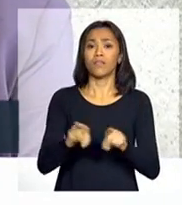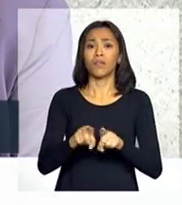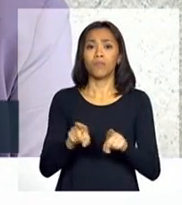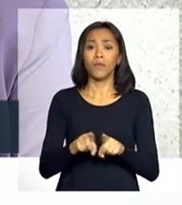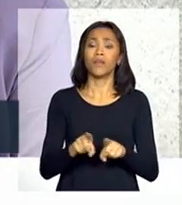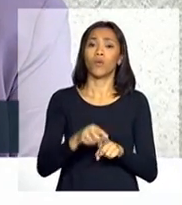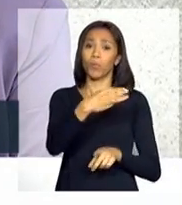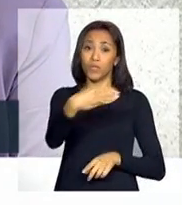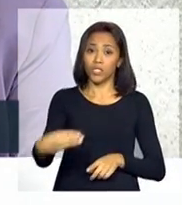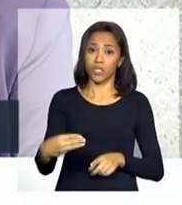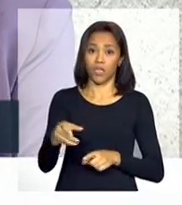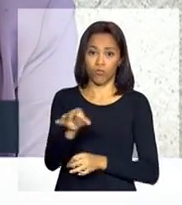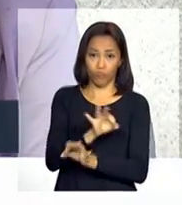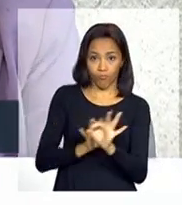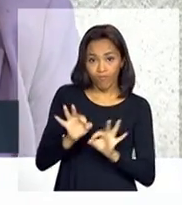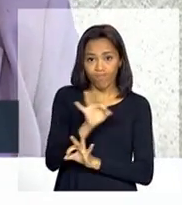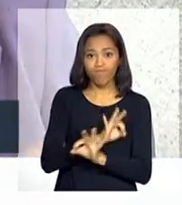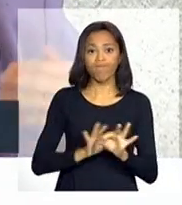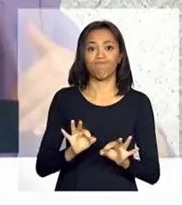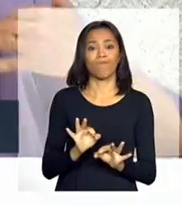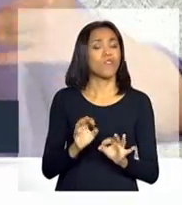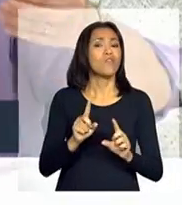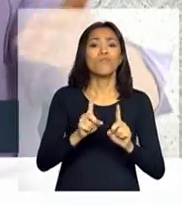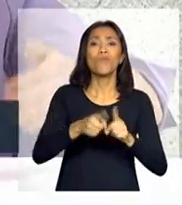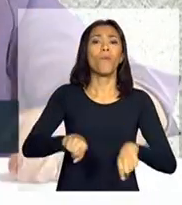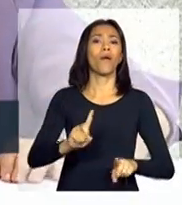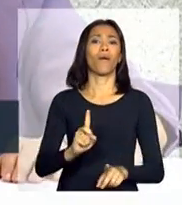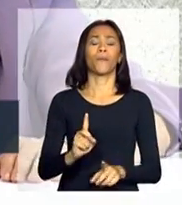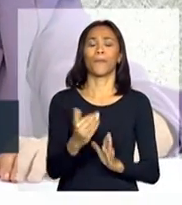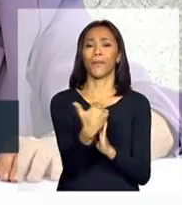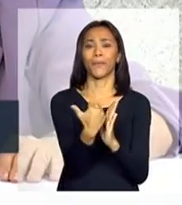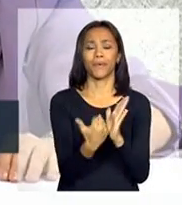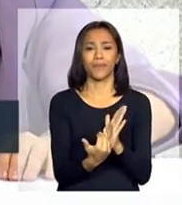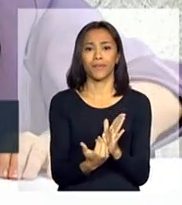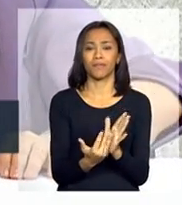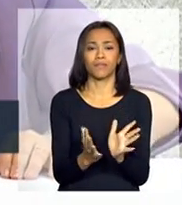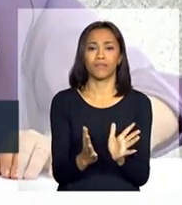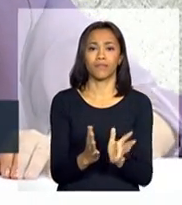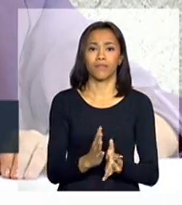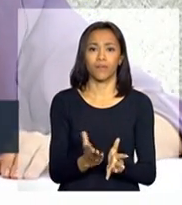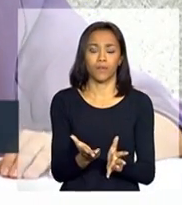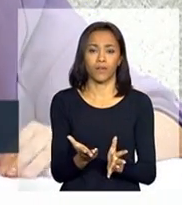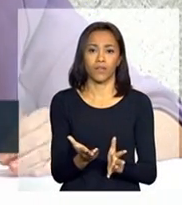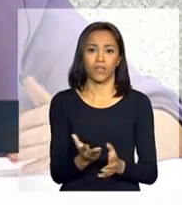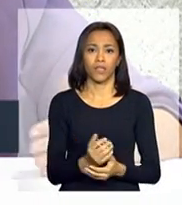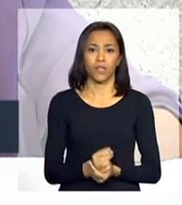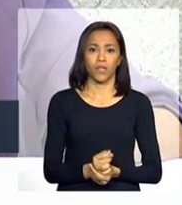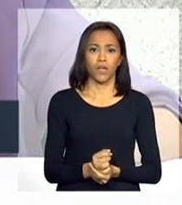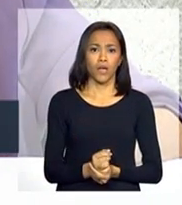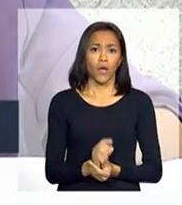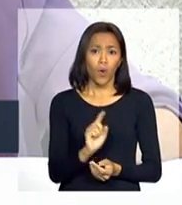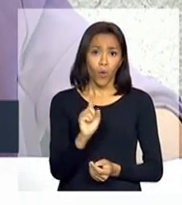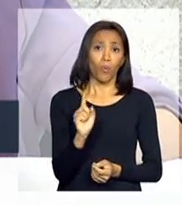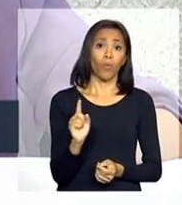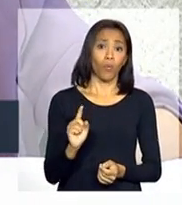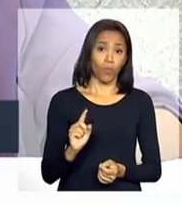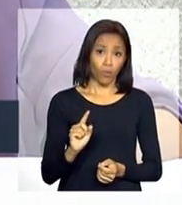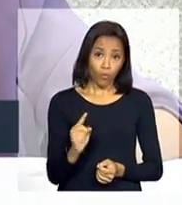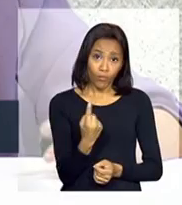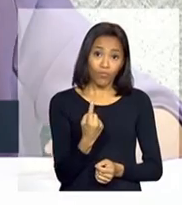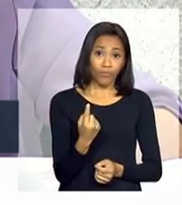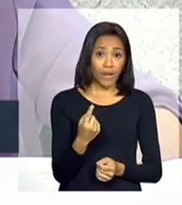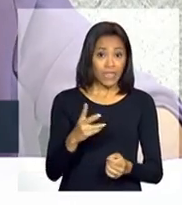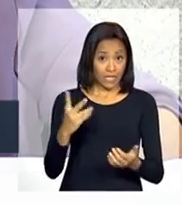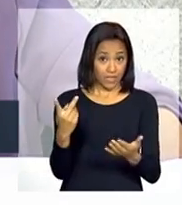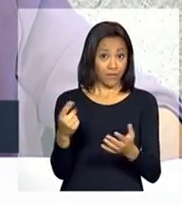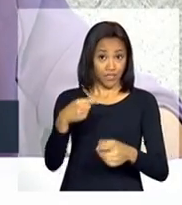passado. Não é um programa... Agora, o emblemático desses dois julgamentos